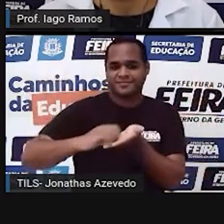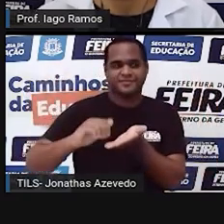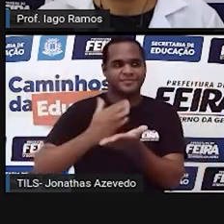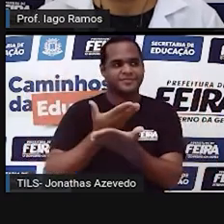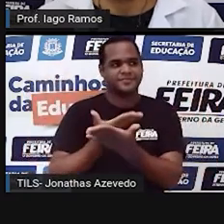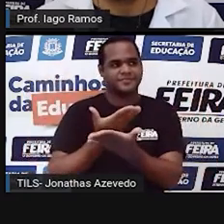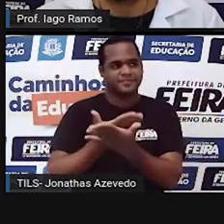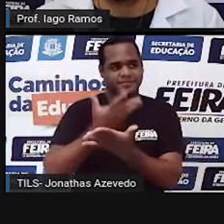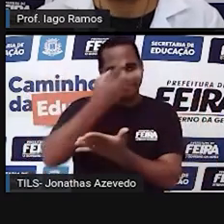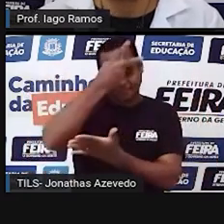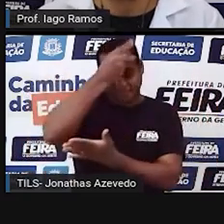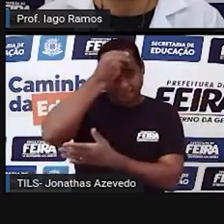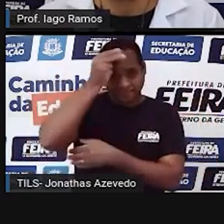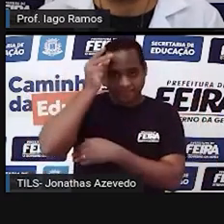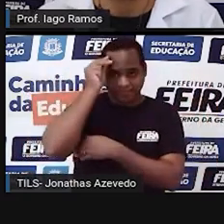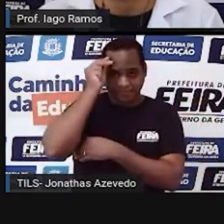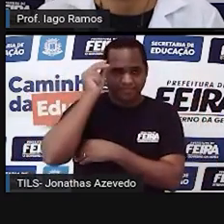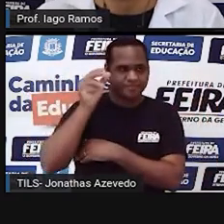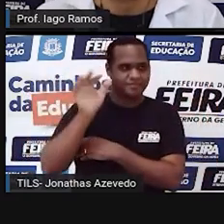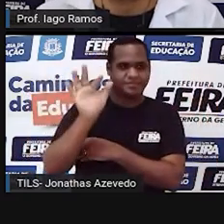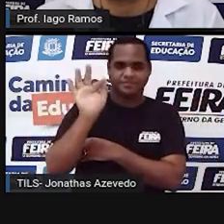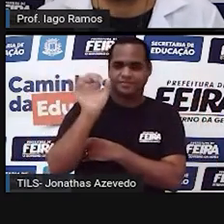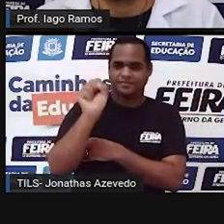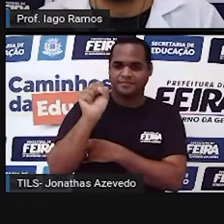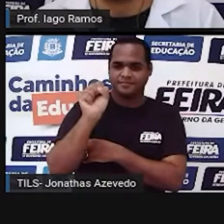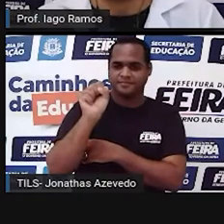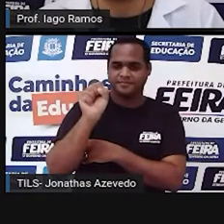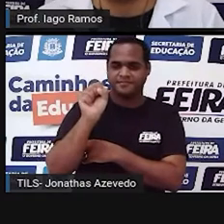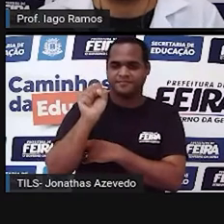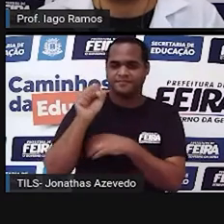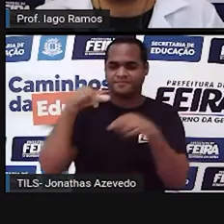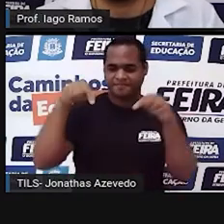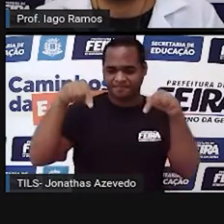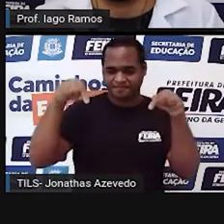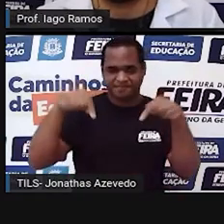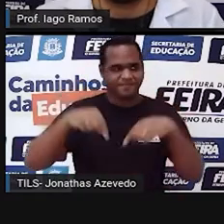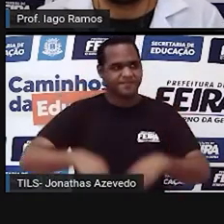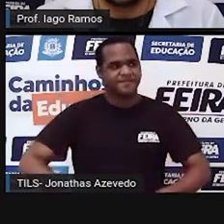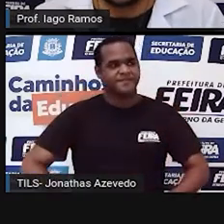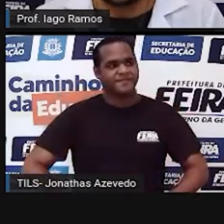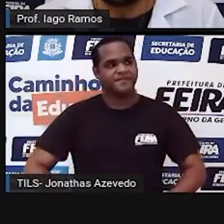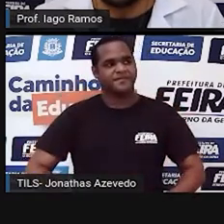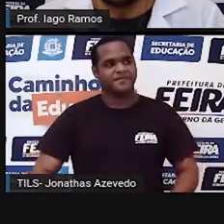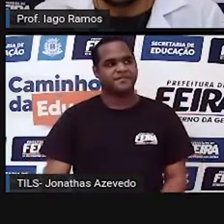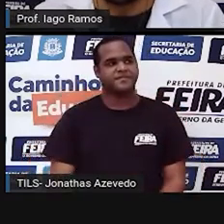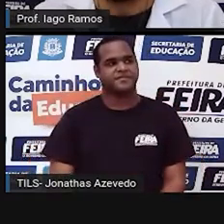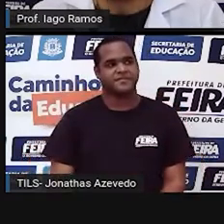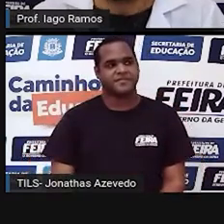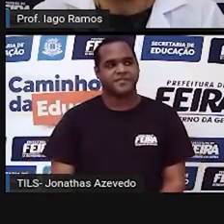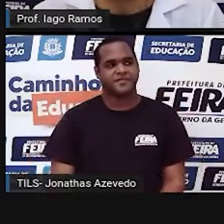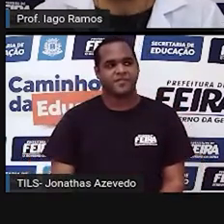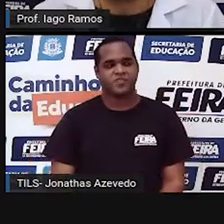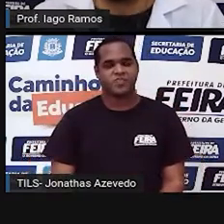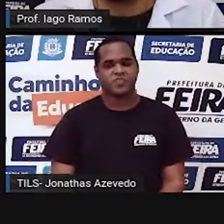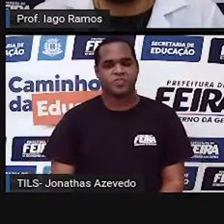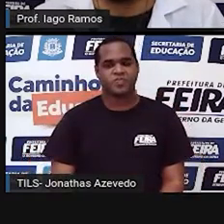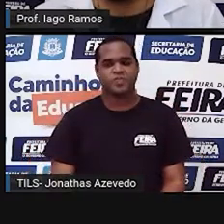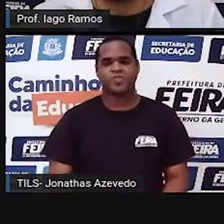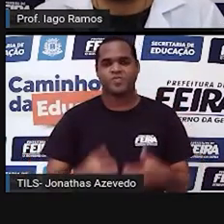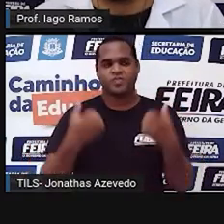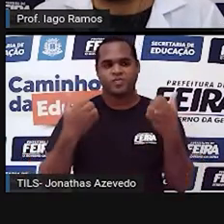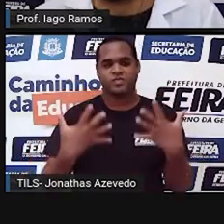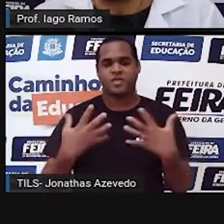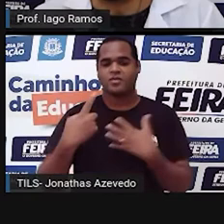e da Secretaria Municipal de Educação de Feira de Santana. Tá bom? Bom, o é que nós vamos